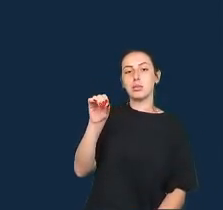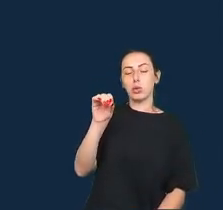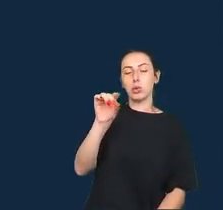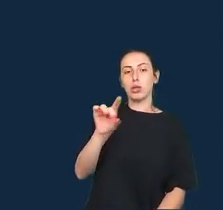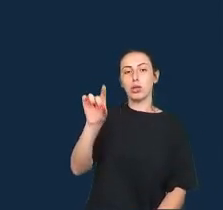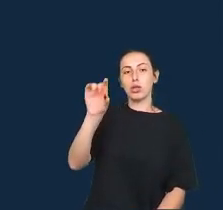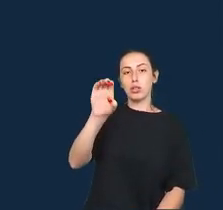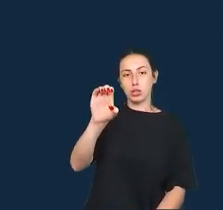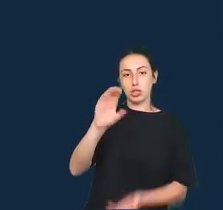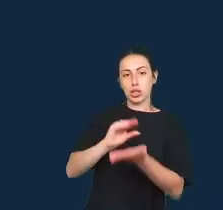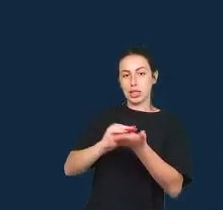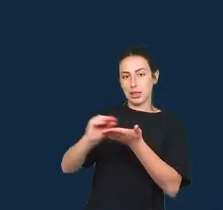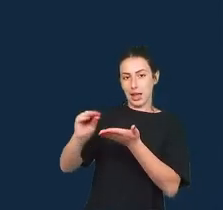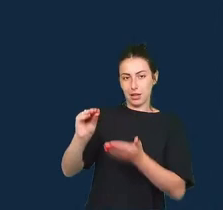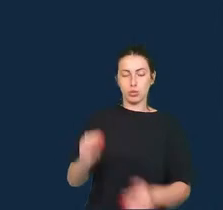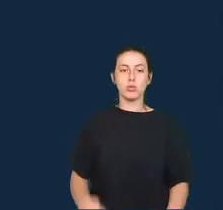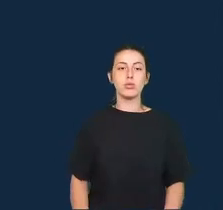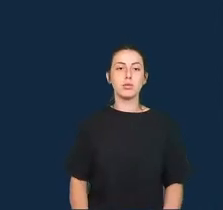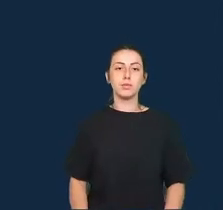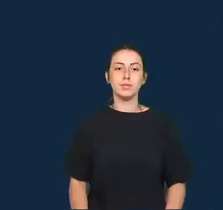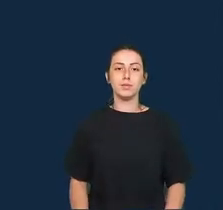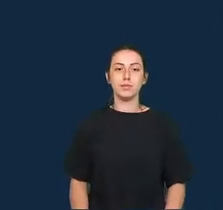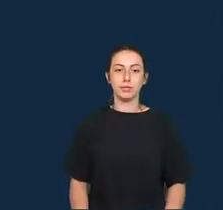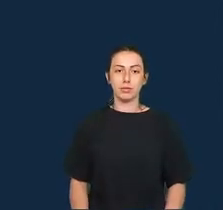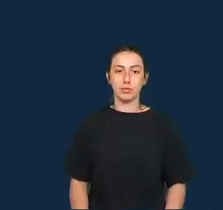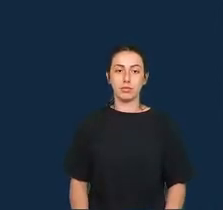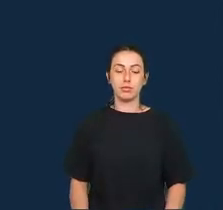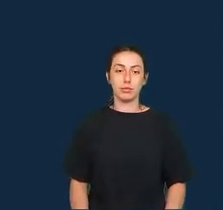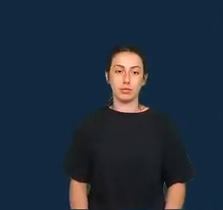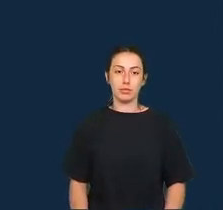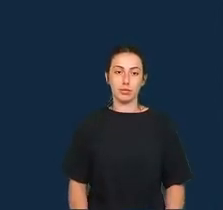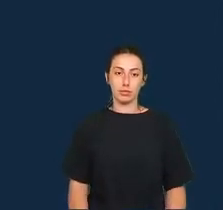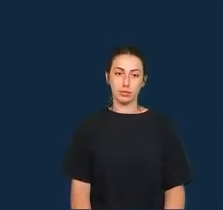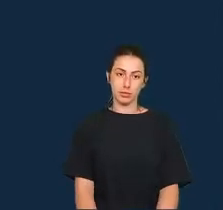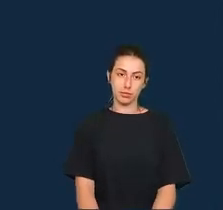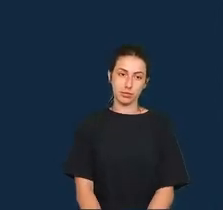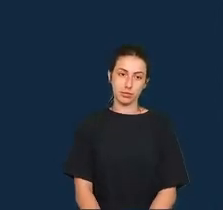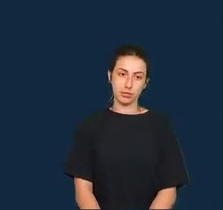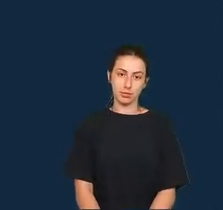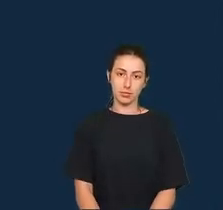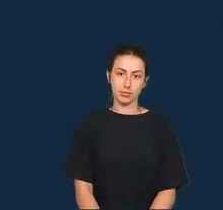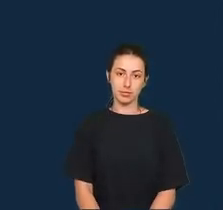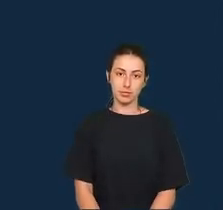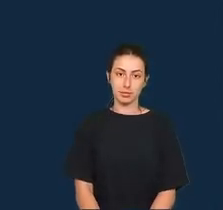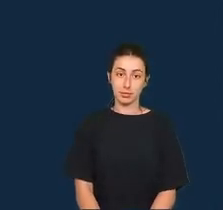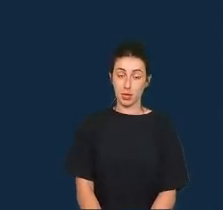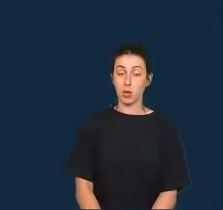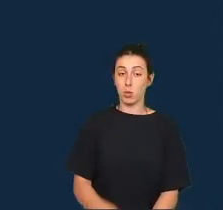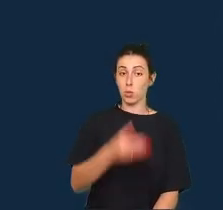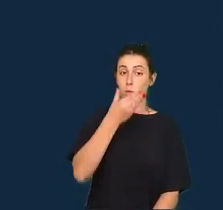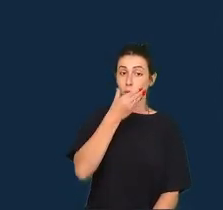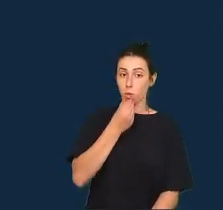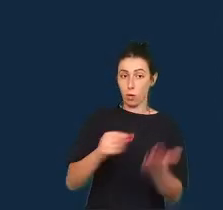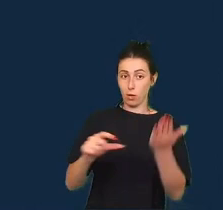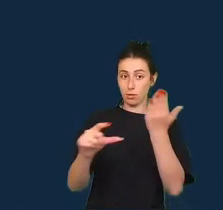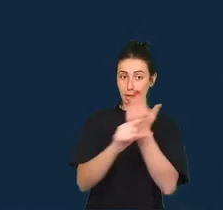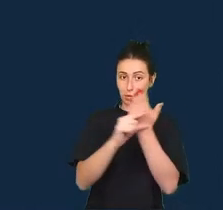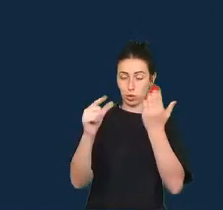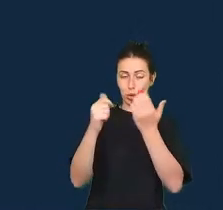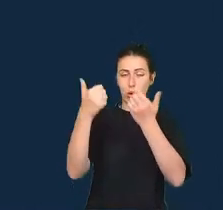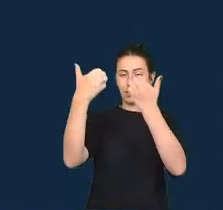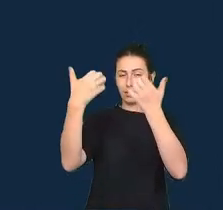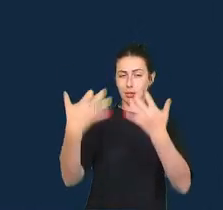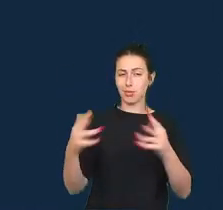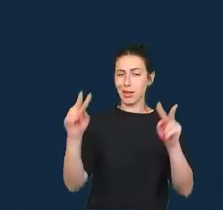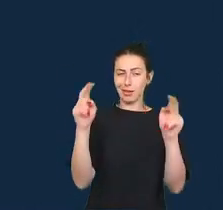Morozov, no trabalho de Morozov. Ele fala que isso tem a ver com controle de acesso,